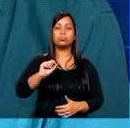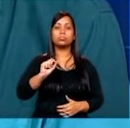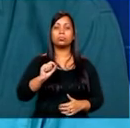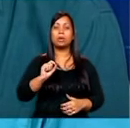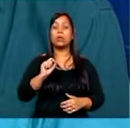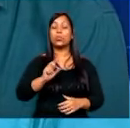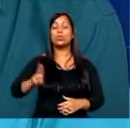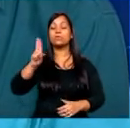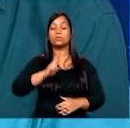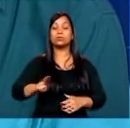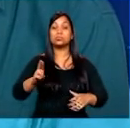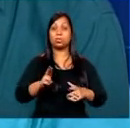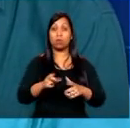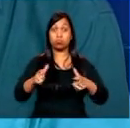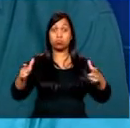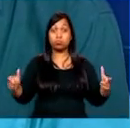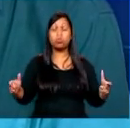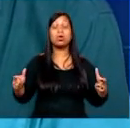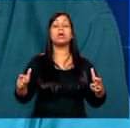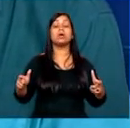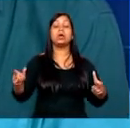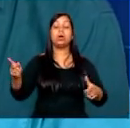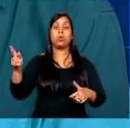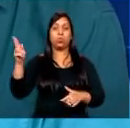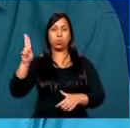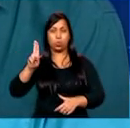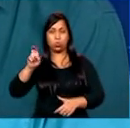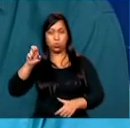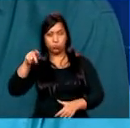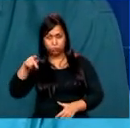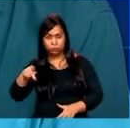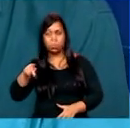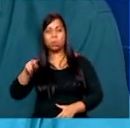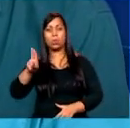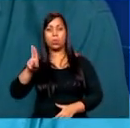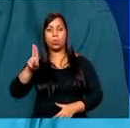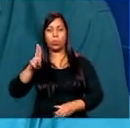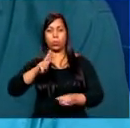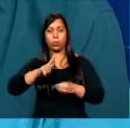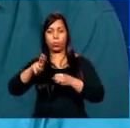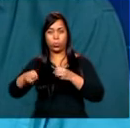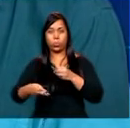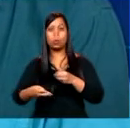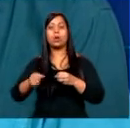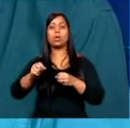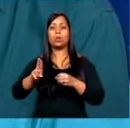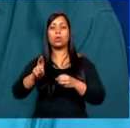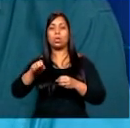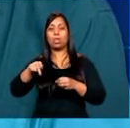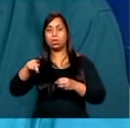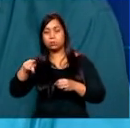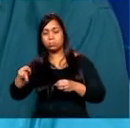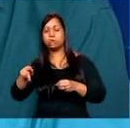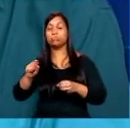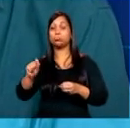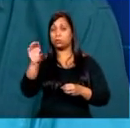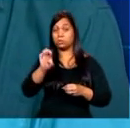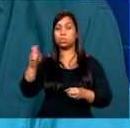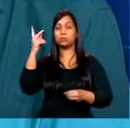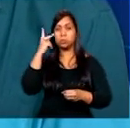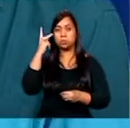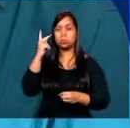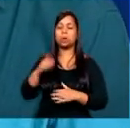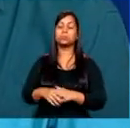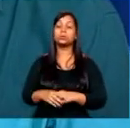grandes universidades ficam em São Paulo, o USP, o Unicamp e o Unesp. Colocar as universidades federais no país inteiro é uma maneira de